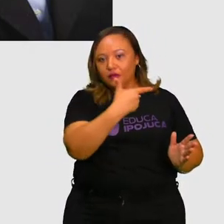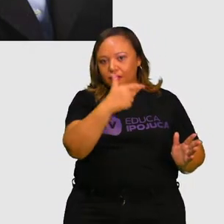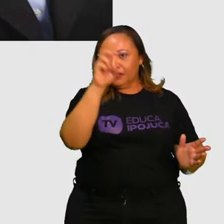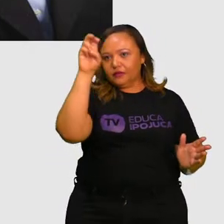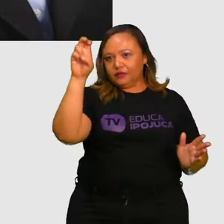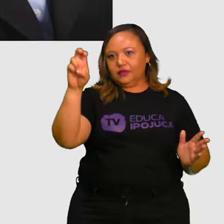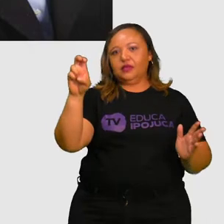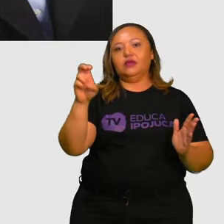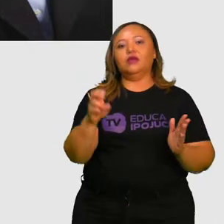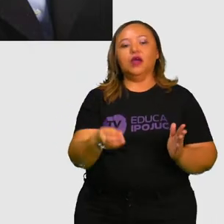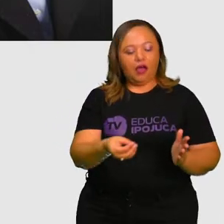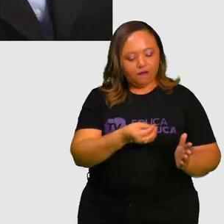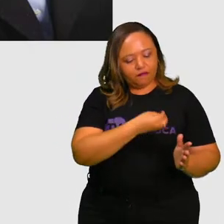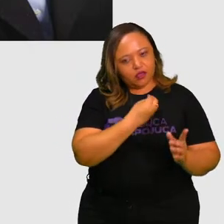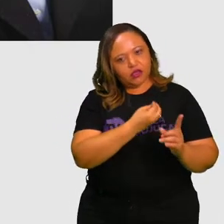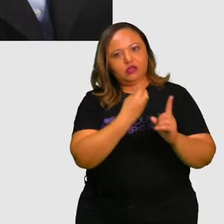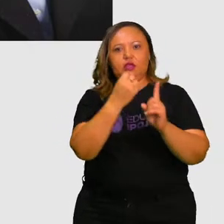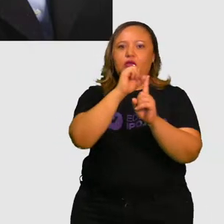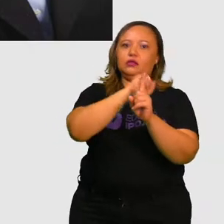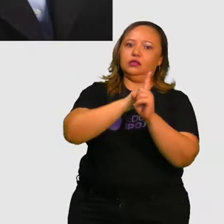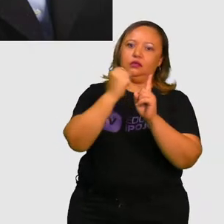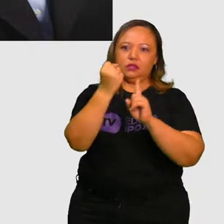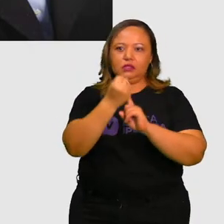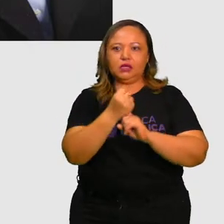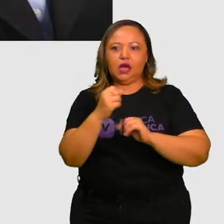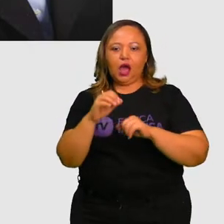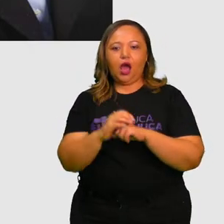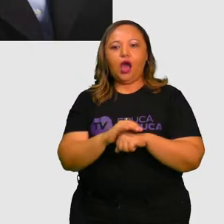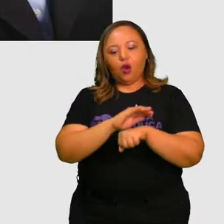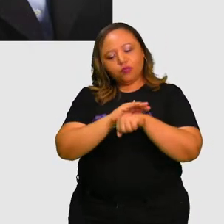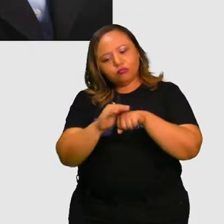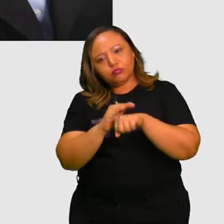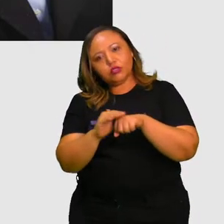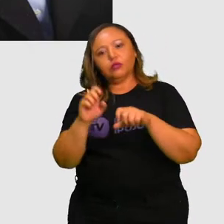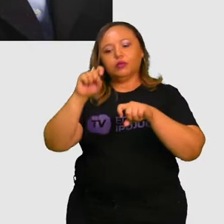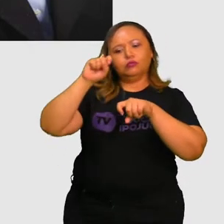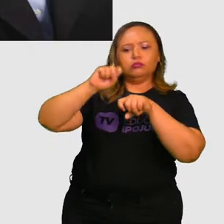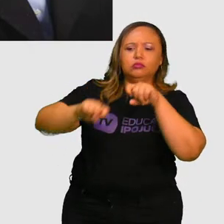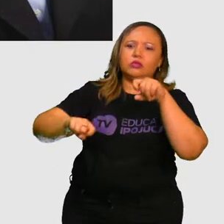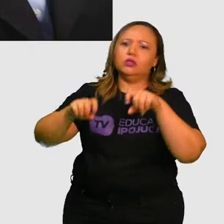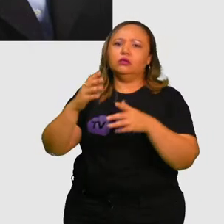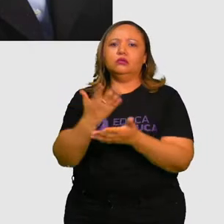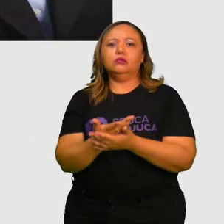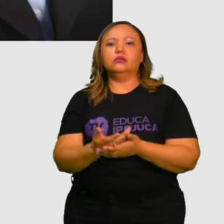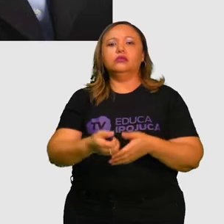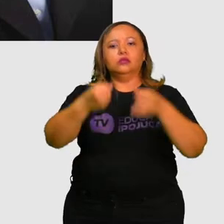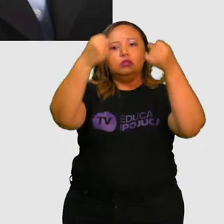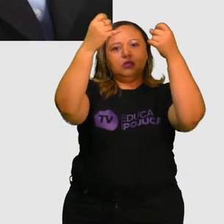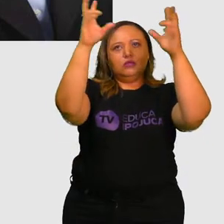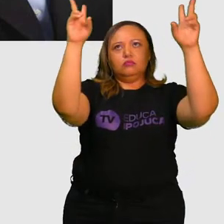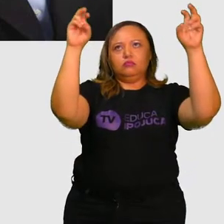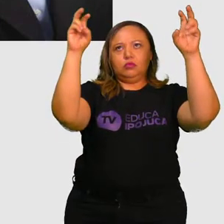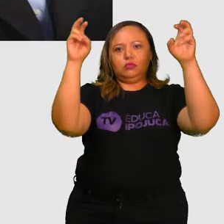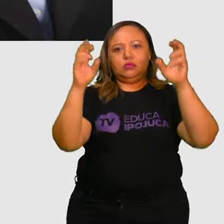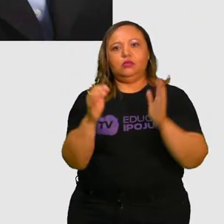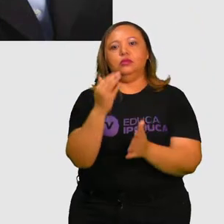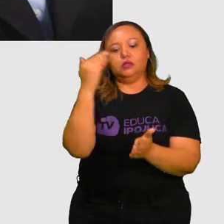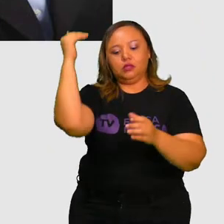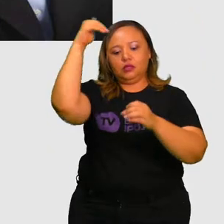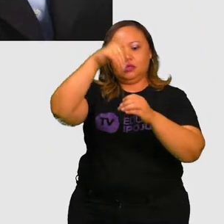com a vida social, afetiva, sexual e outros reflexos desses temas na sociedade.